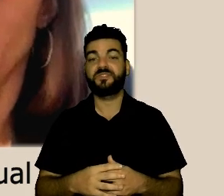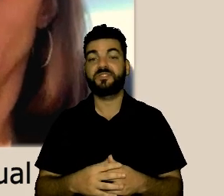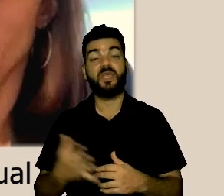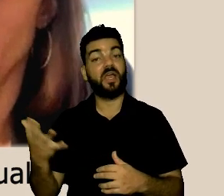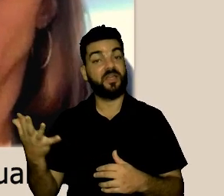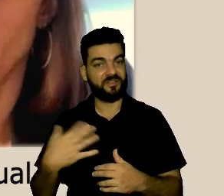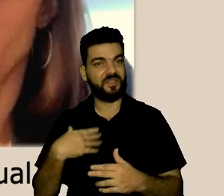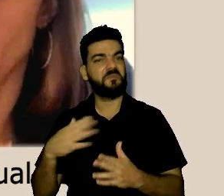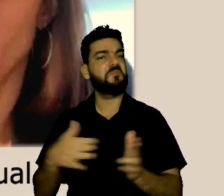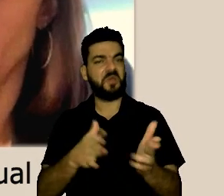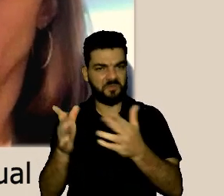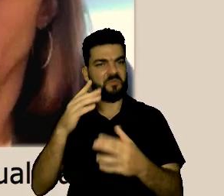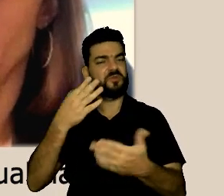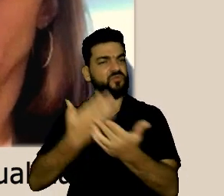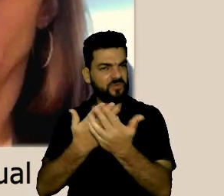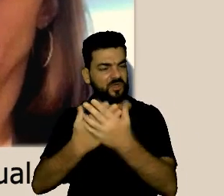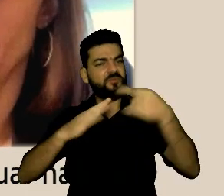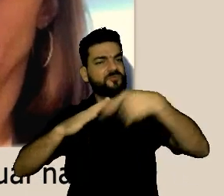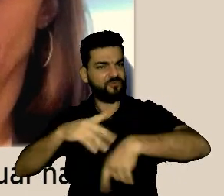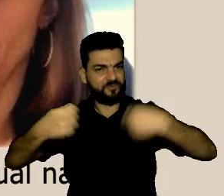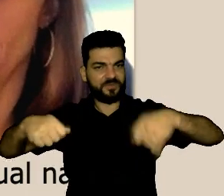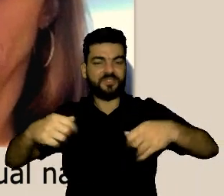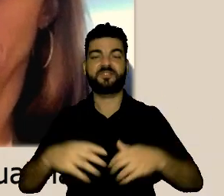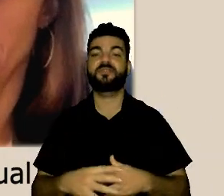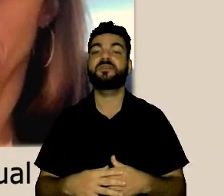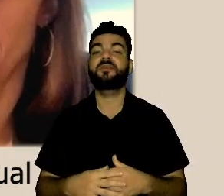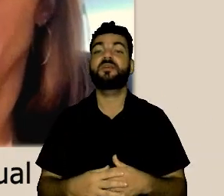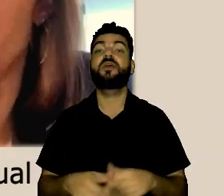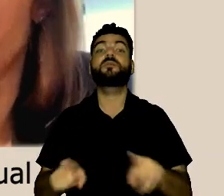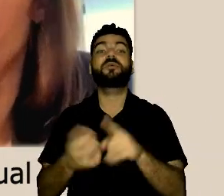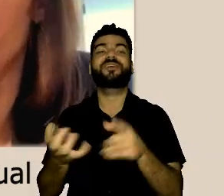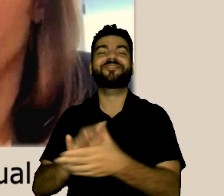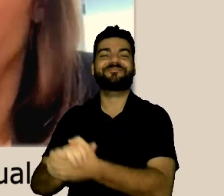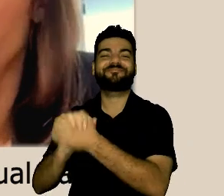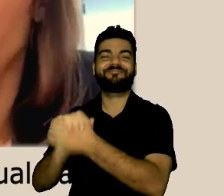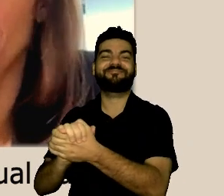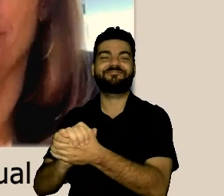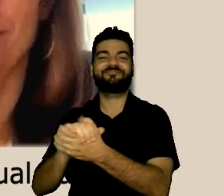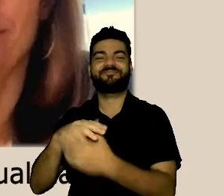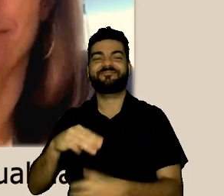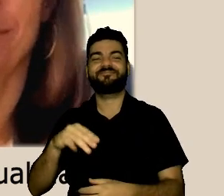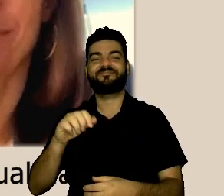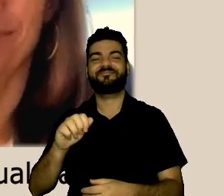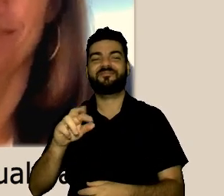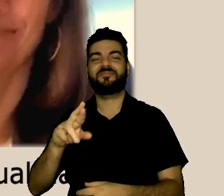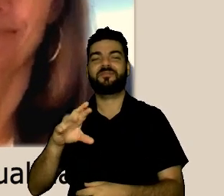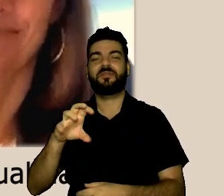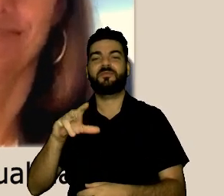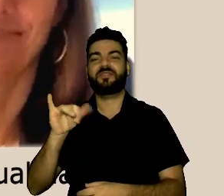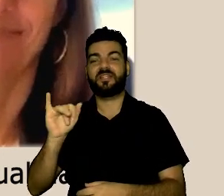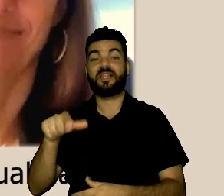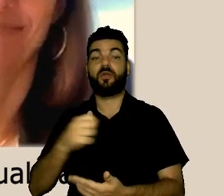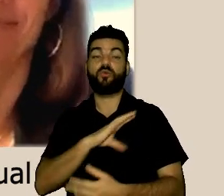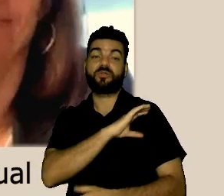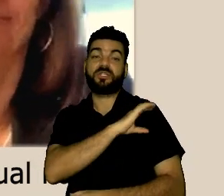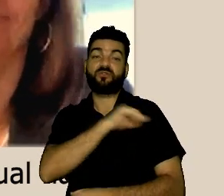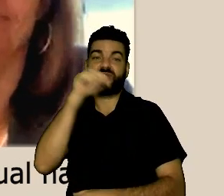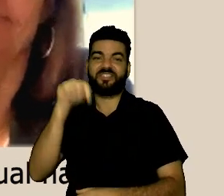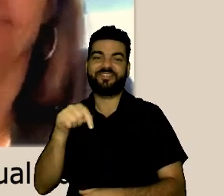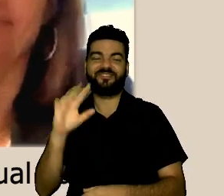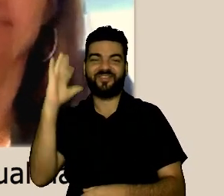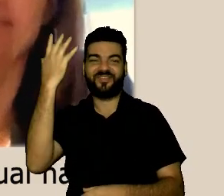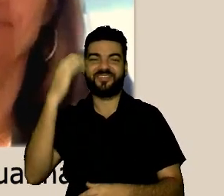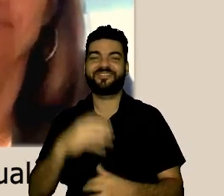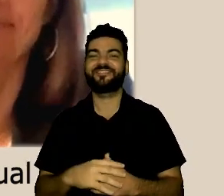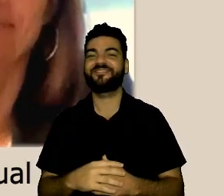caminho aí pela frente, eu fiquei com a missão também de cumprimentar a doutora Marcele, coordenadora do evento, que a